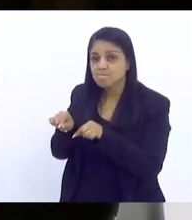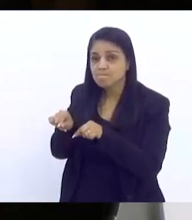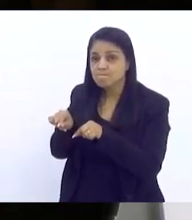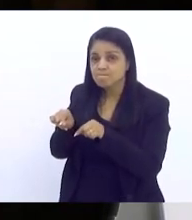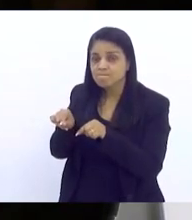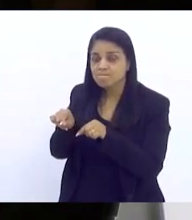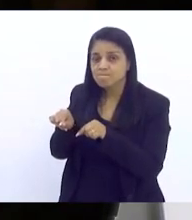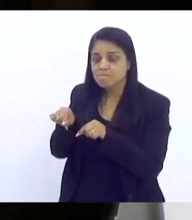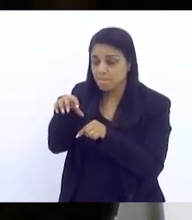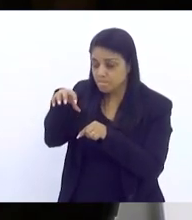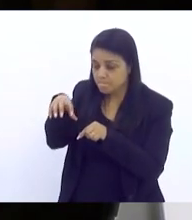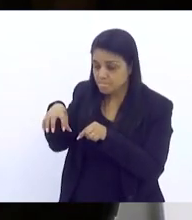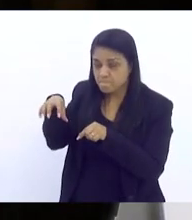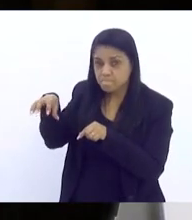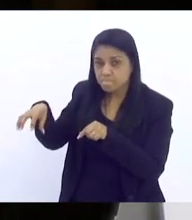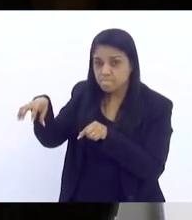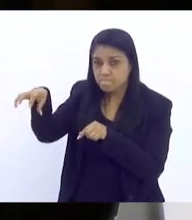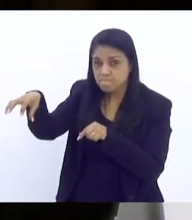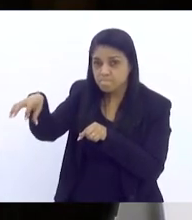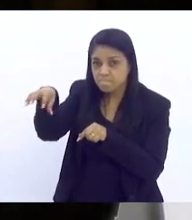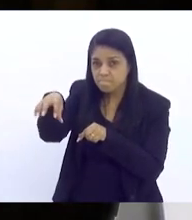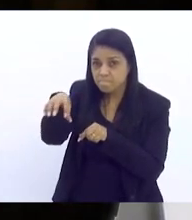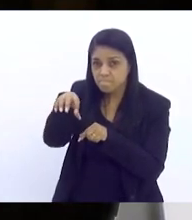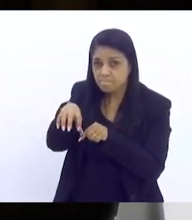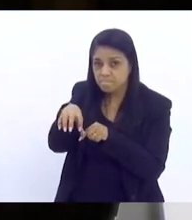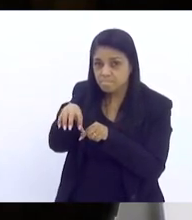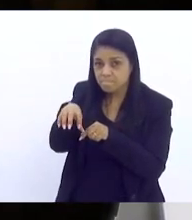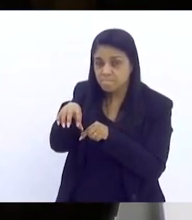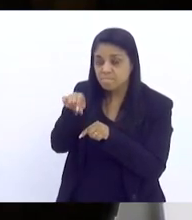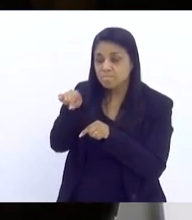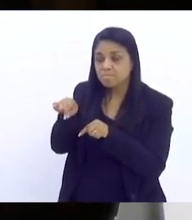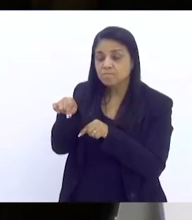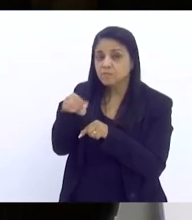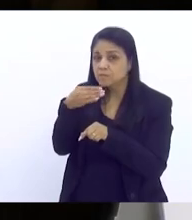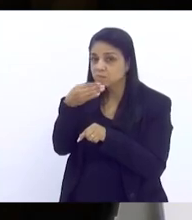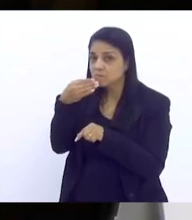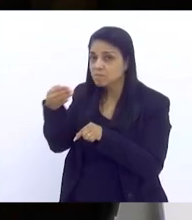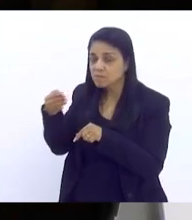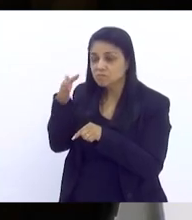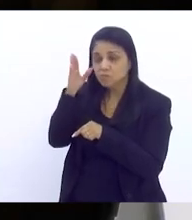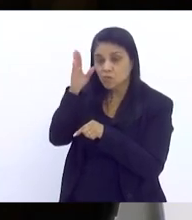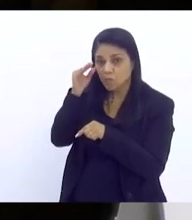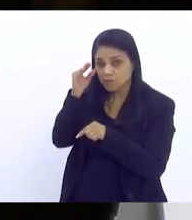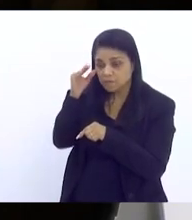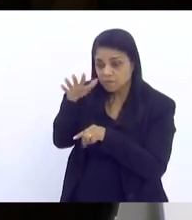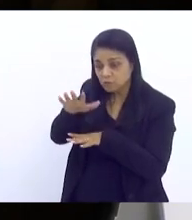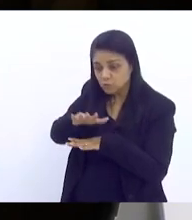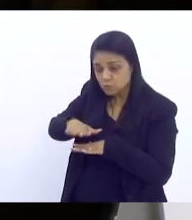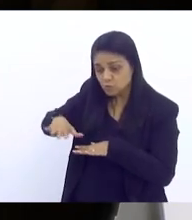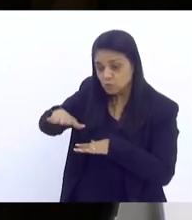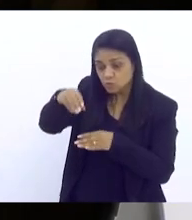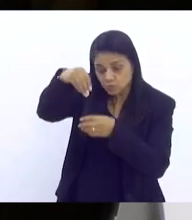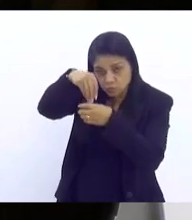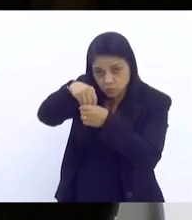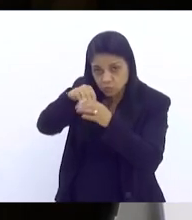campo em relação às demandas que a gente tem observado no espaço escolar